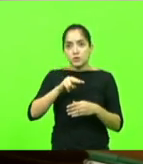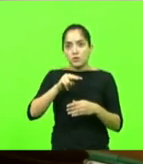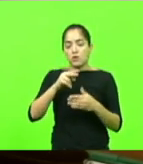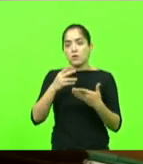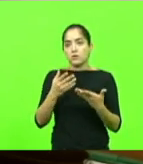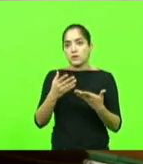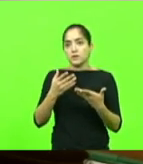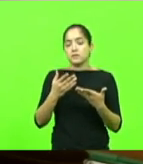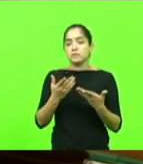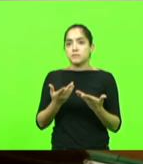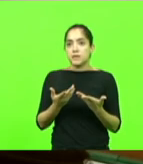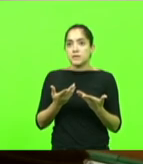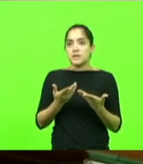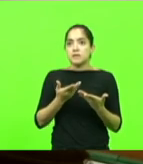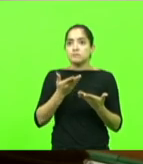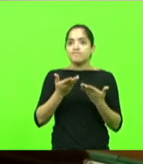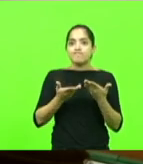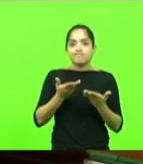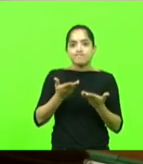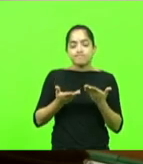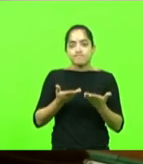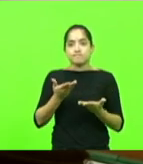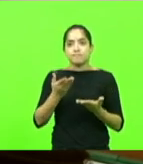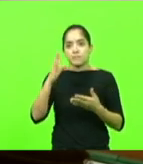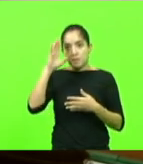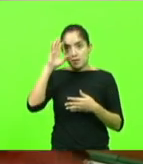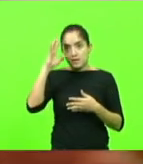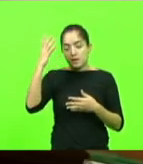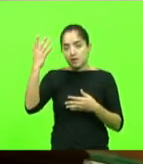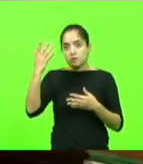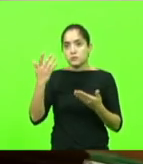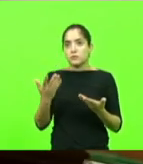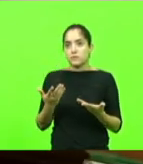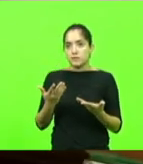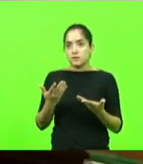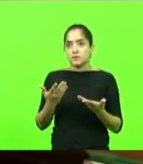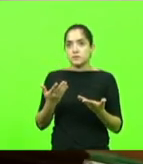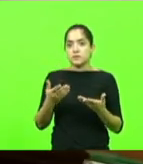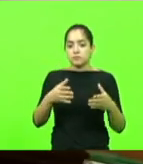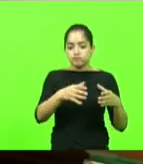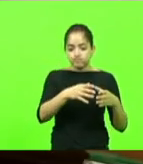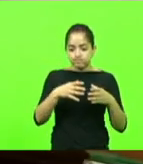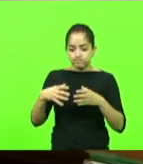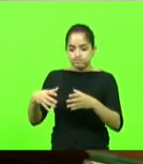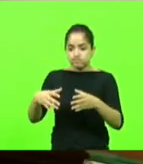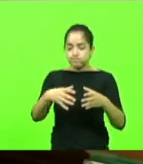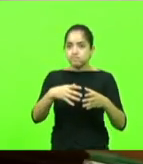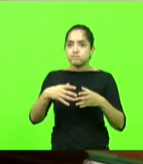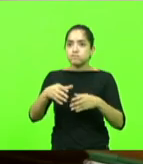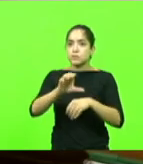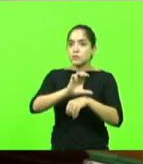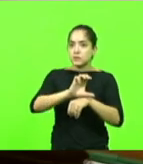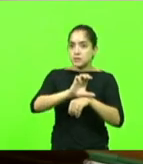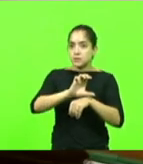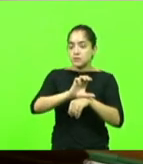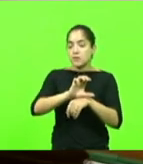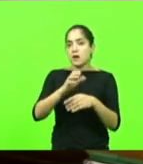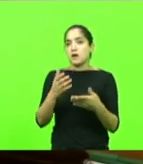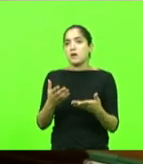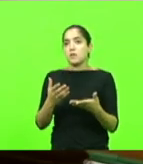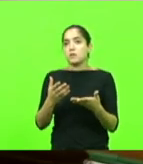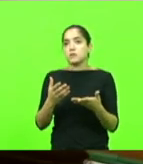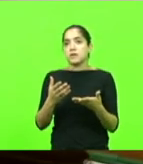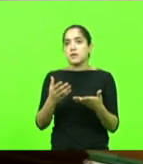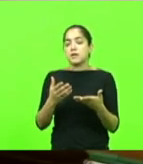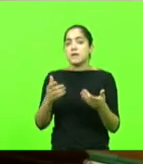que se procure tratar isto com outras esferas, de repente a nível estadual, para que